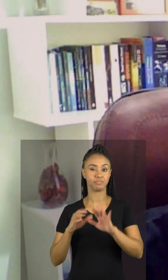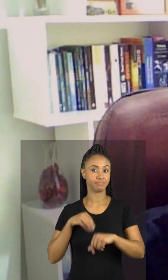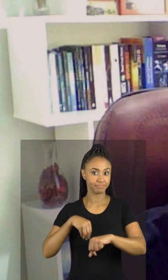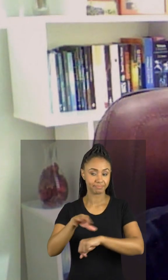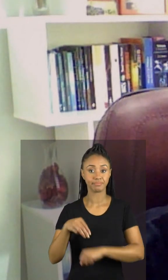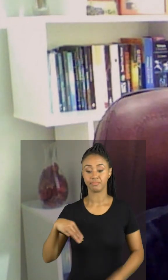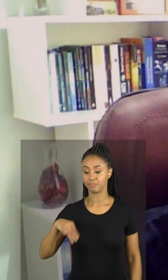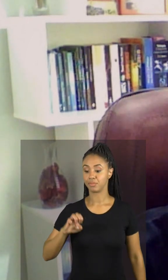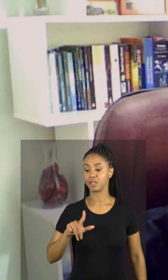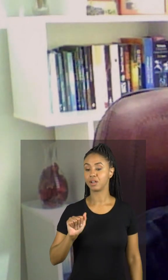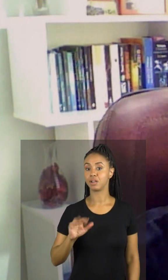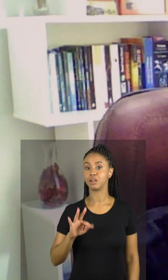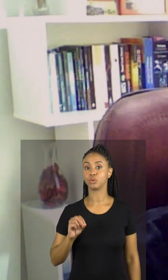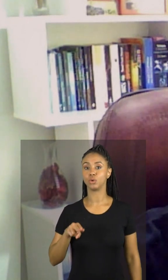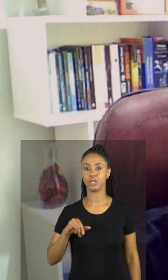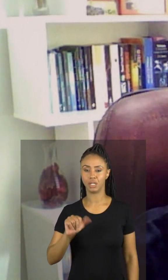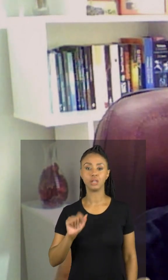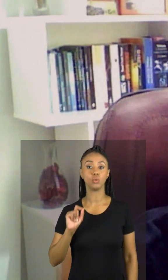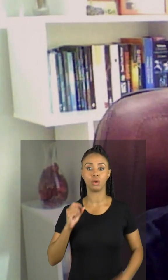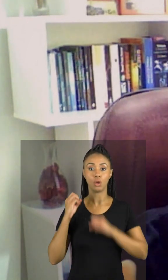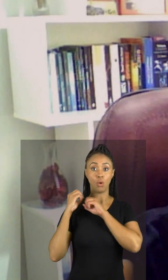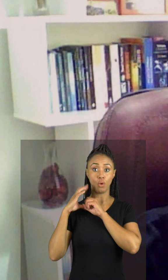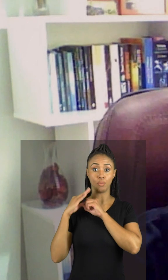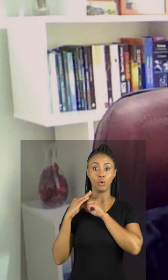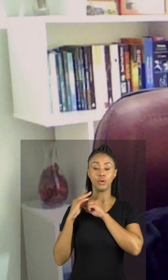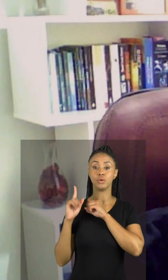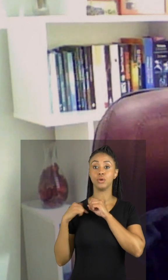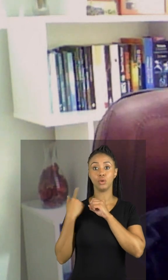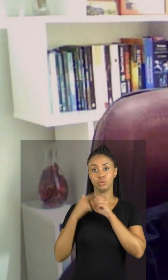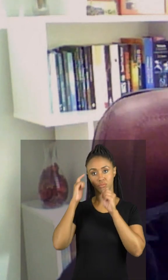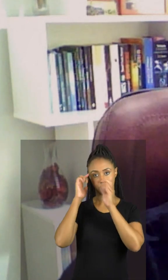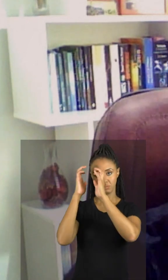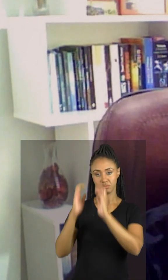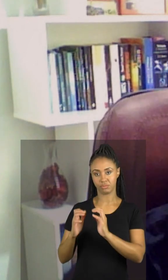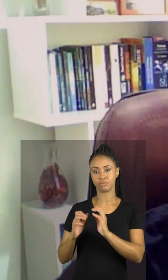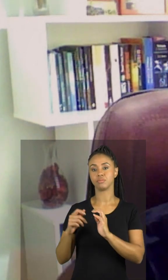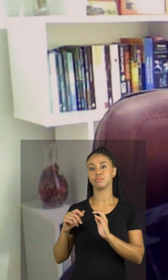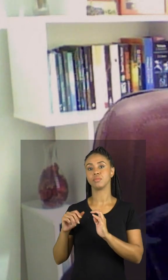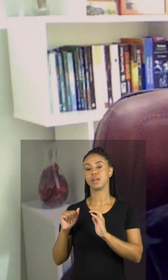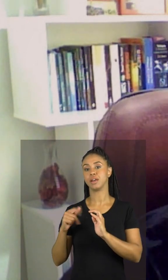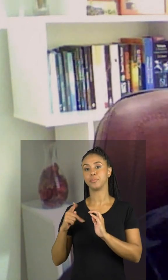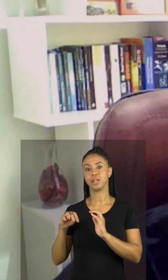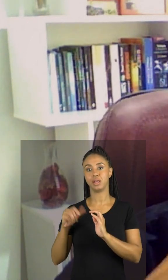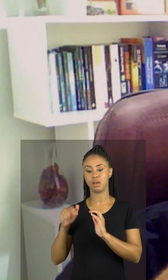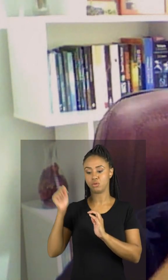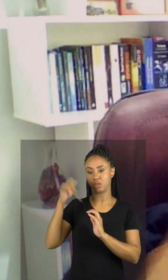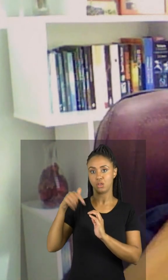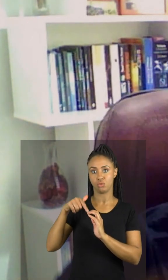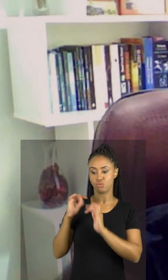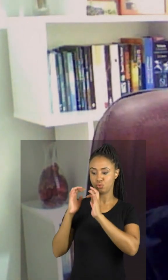aqui, a melatonina é um hormônio produzido na nossa glândula pineal, como eu falei para vocês, no nosso cérebro,